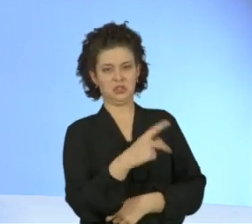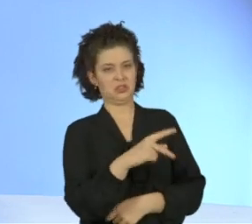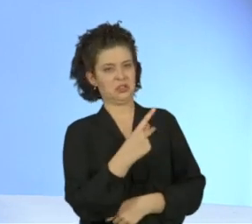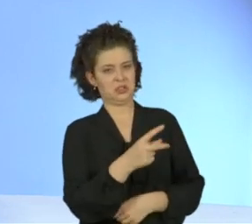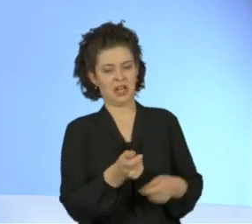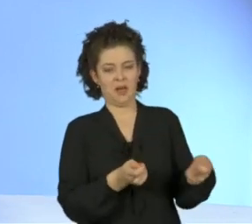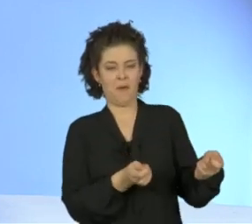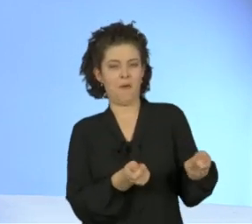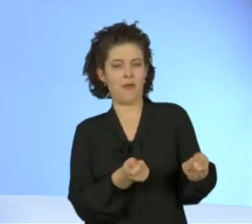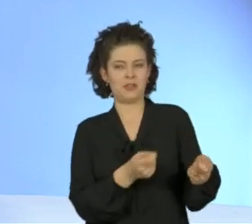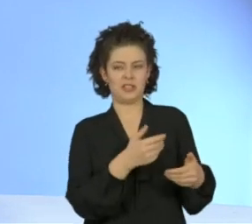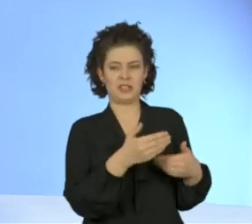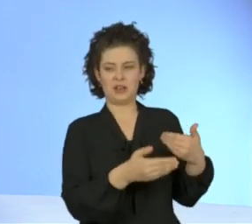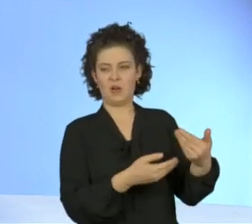esse processo nesse momento, nesse país.